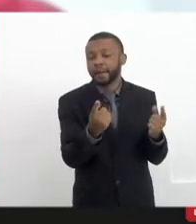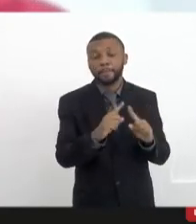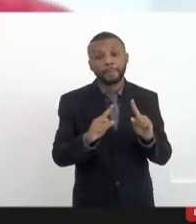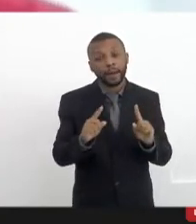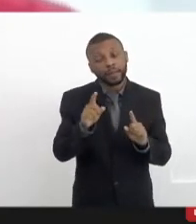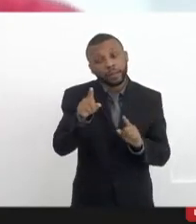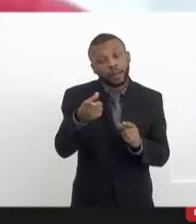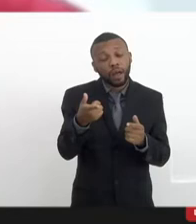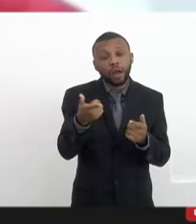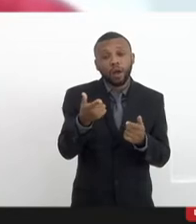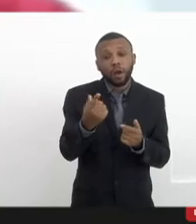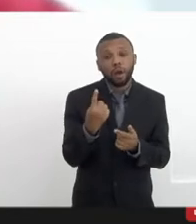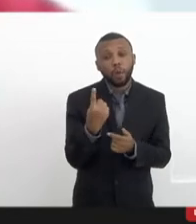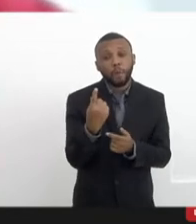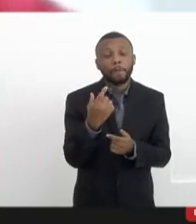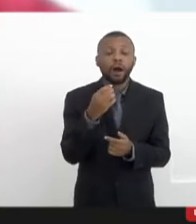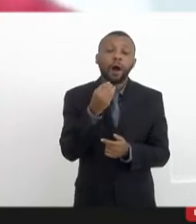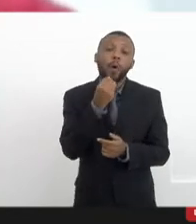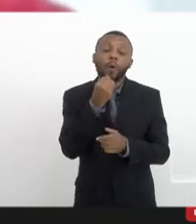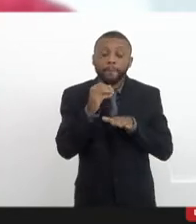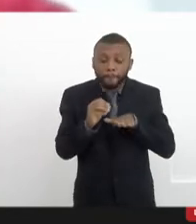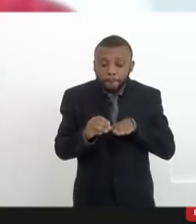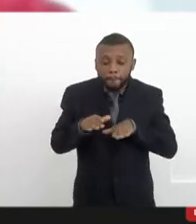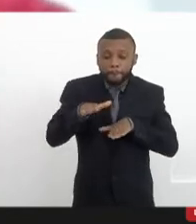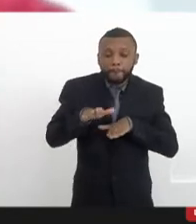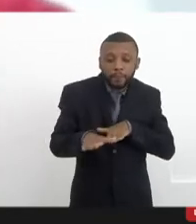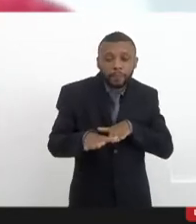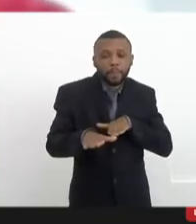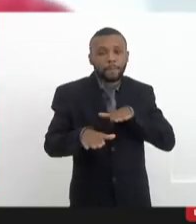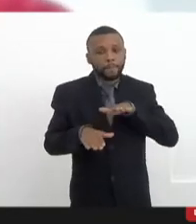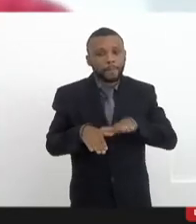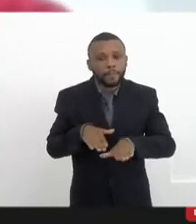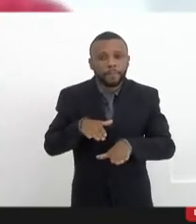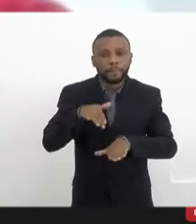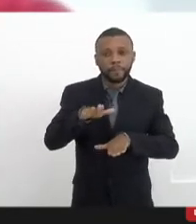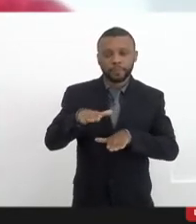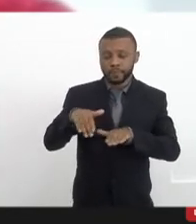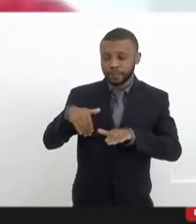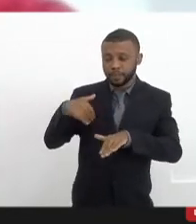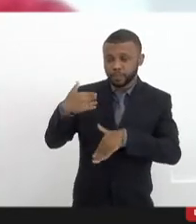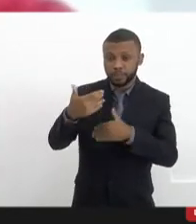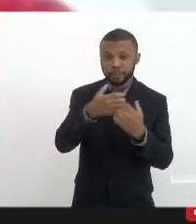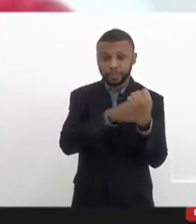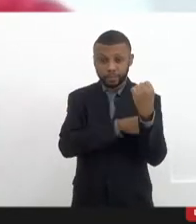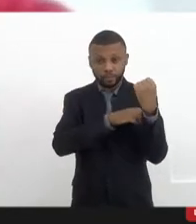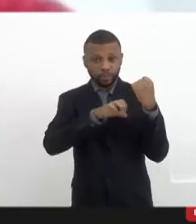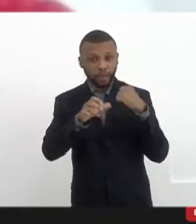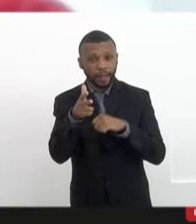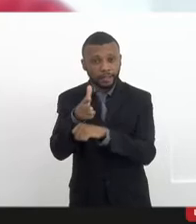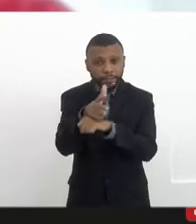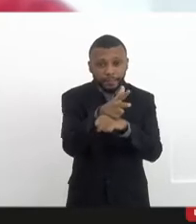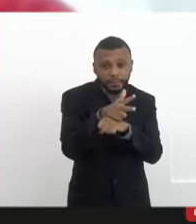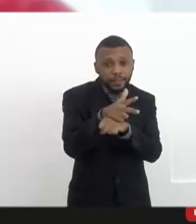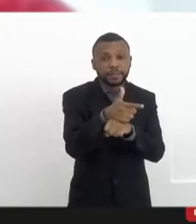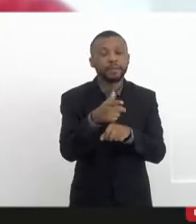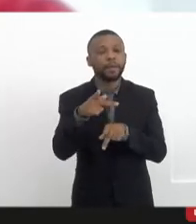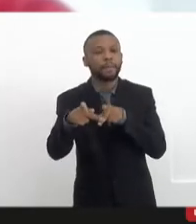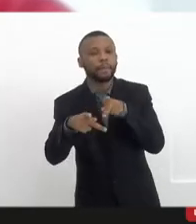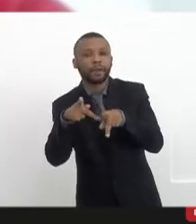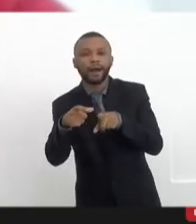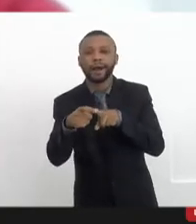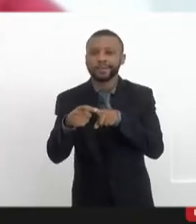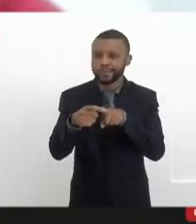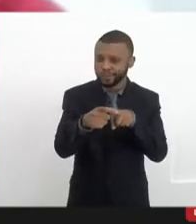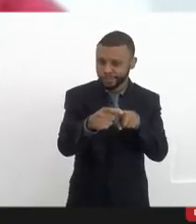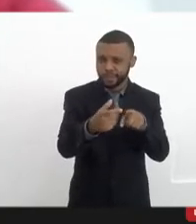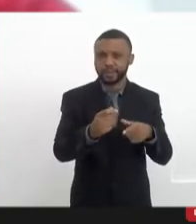uma porta, seria um passo, seria um primeiro passo nesse processo de empoderamento das mídias alternativas.